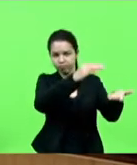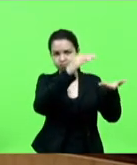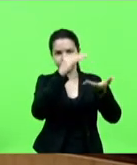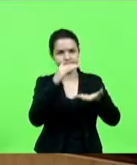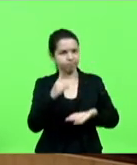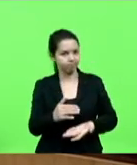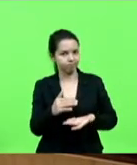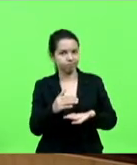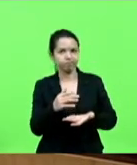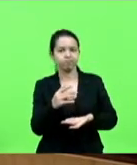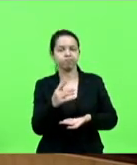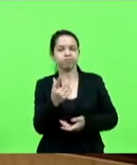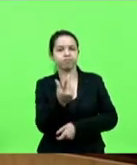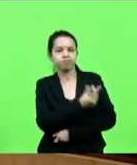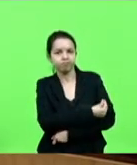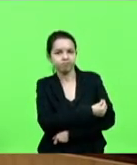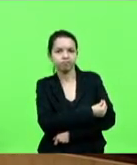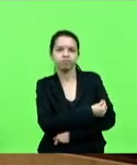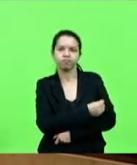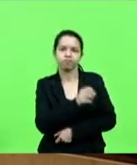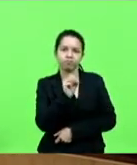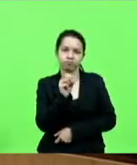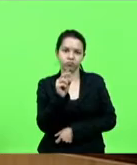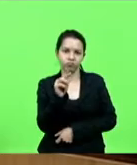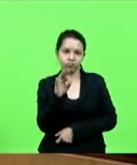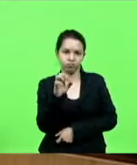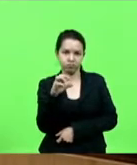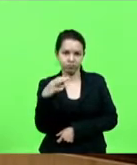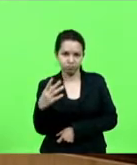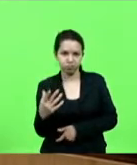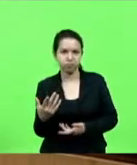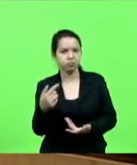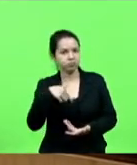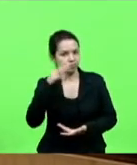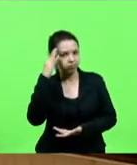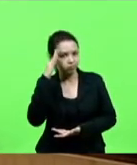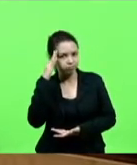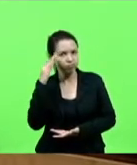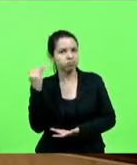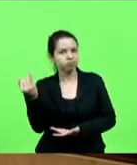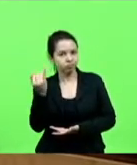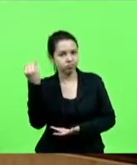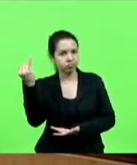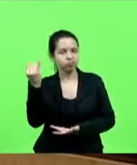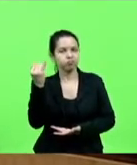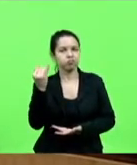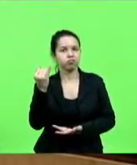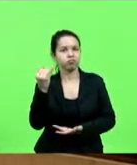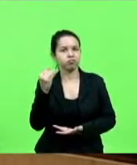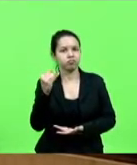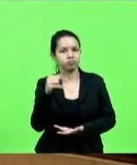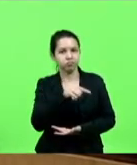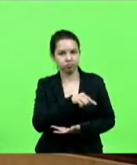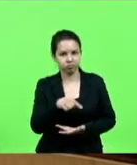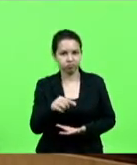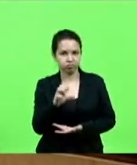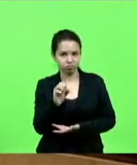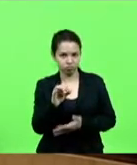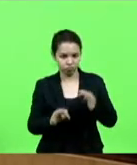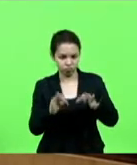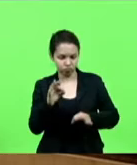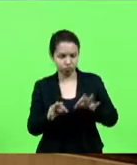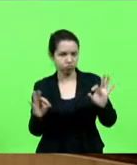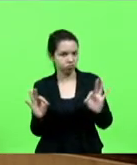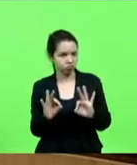da Sputnik, é claro que eu entendo que há uma preferência que ela venha, que não seja na via judicial, mas é